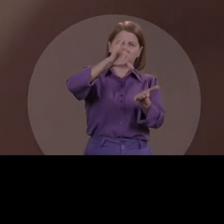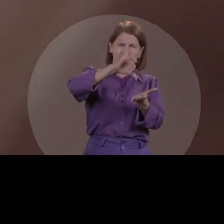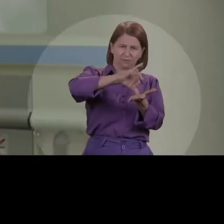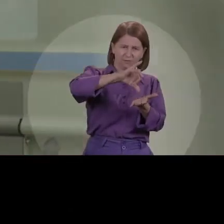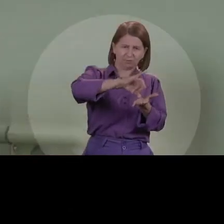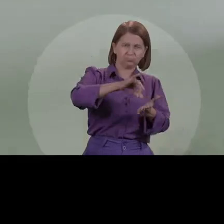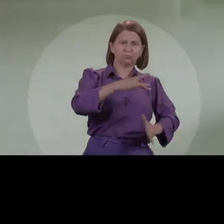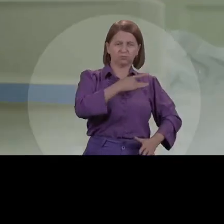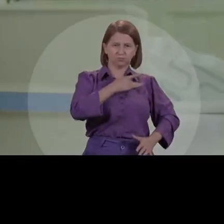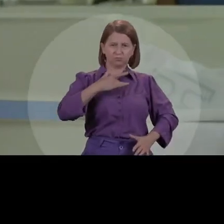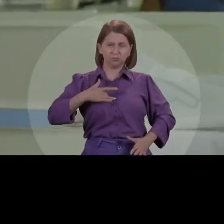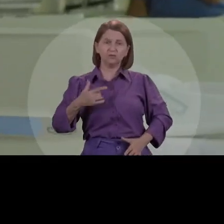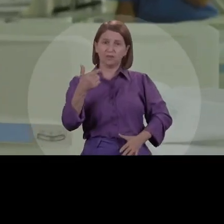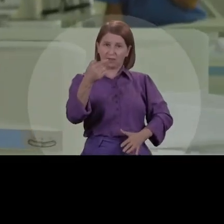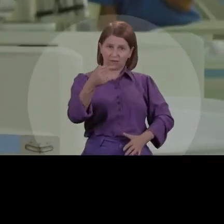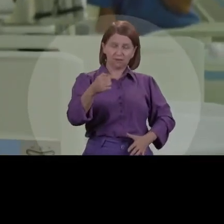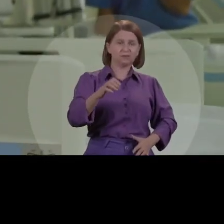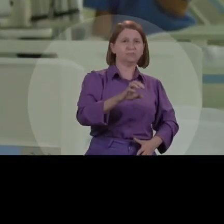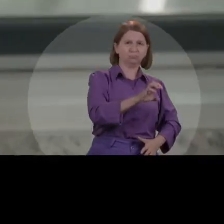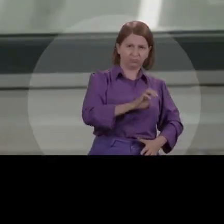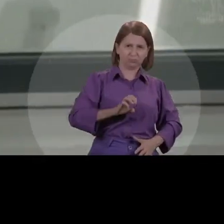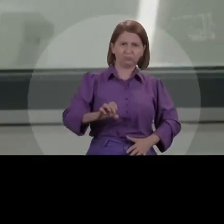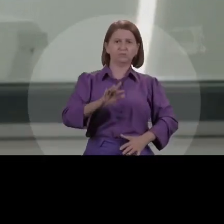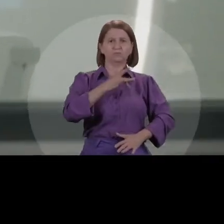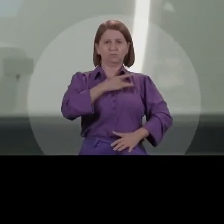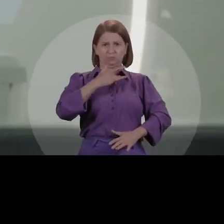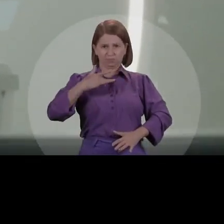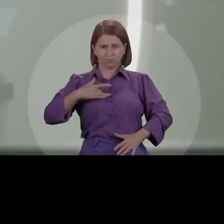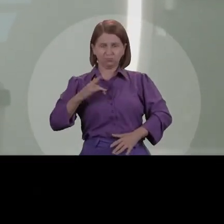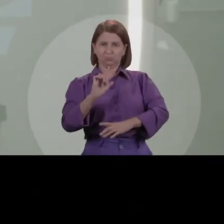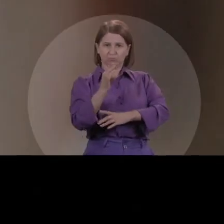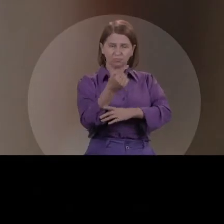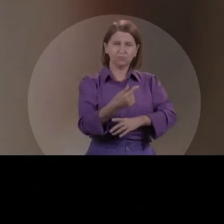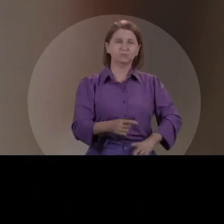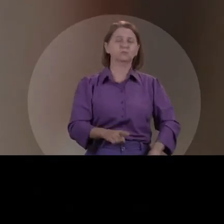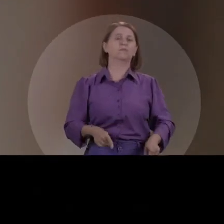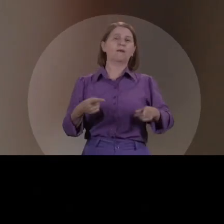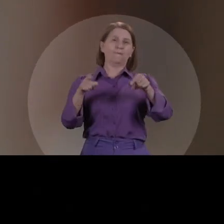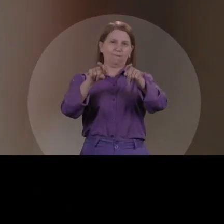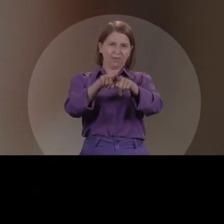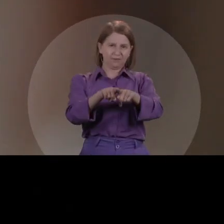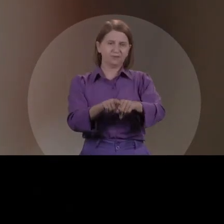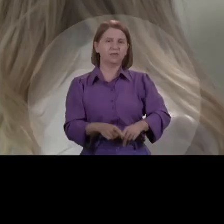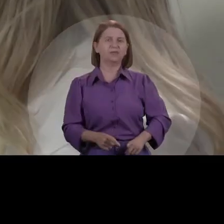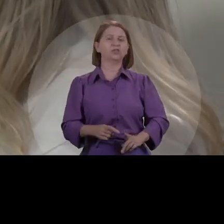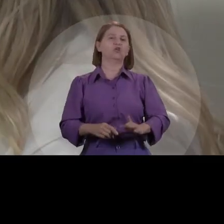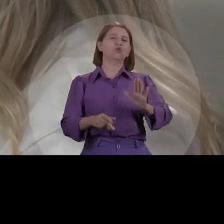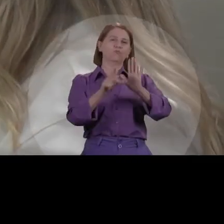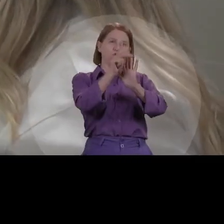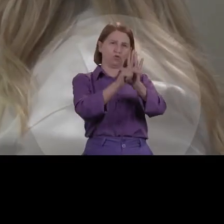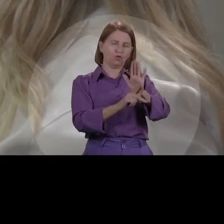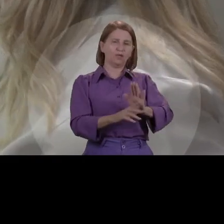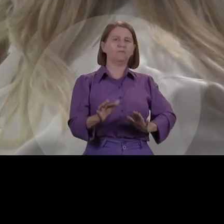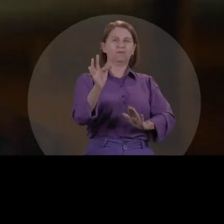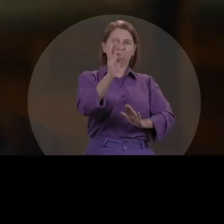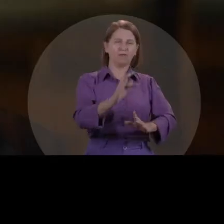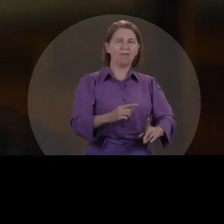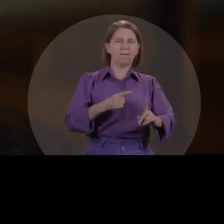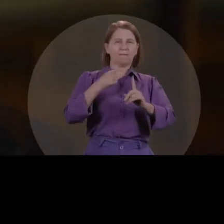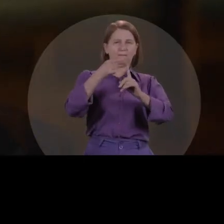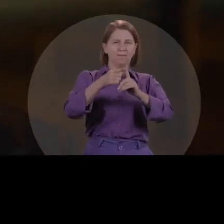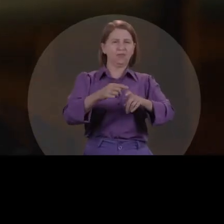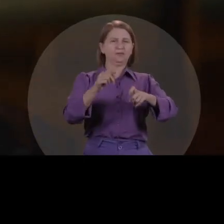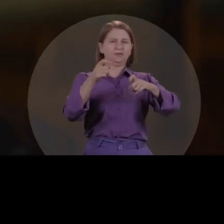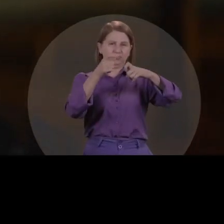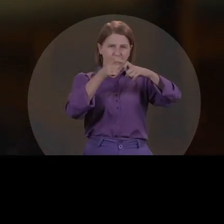nas sete regiões da saúde em Goiânia. Numa parceria com o programa federal Mais Acesso a Especialistas. A